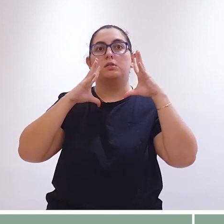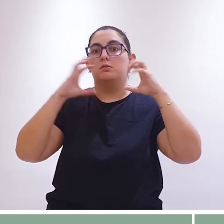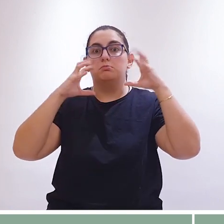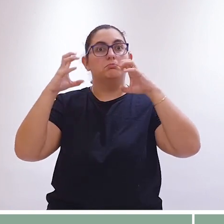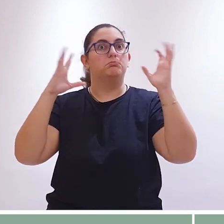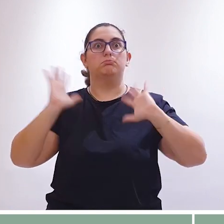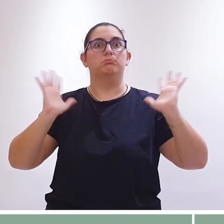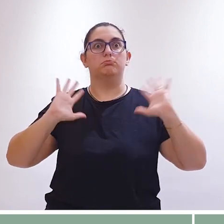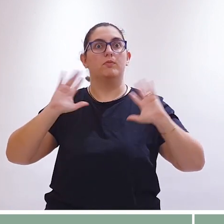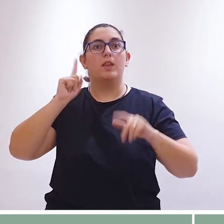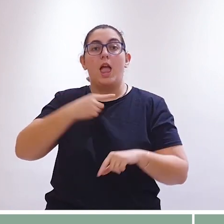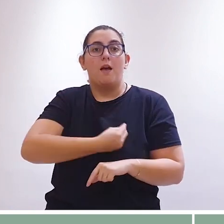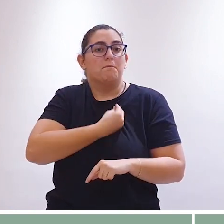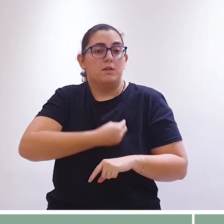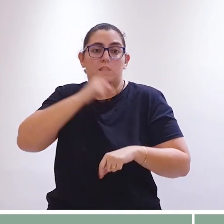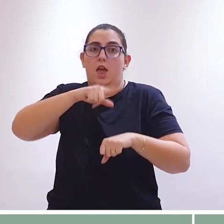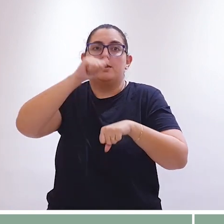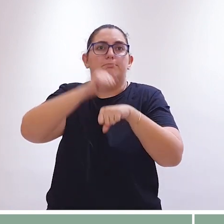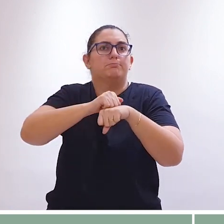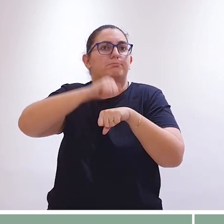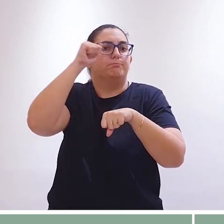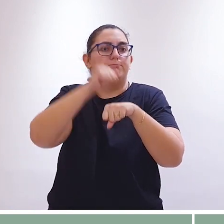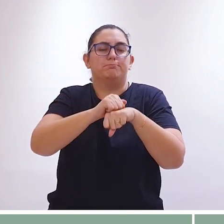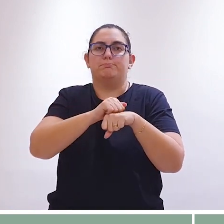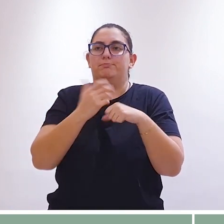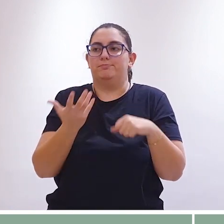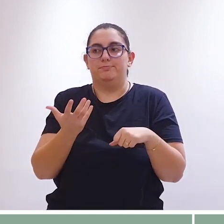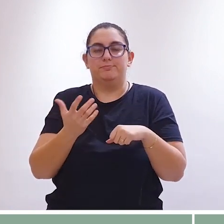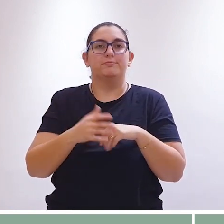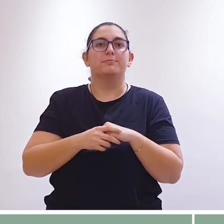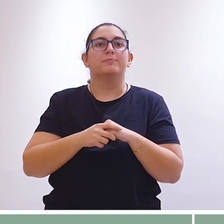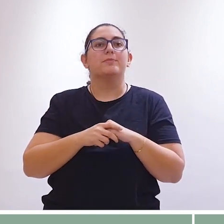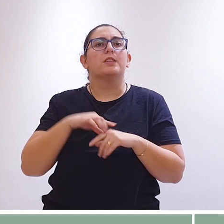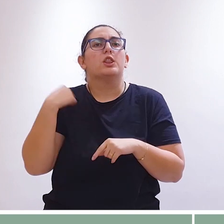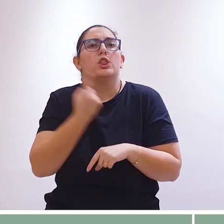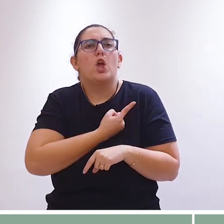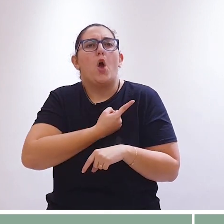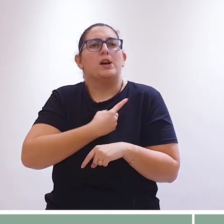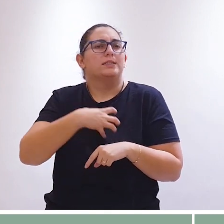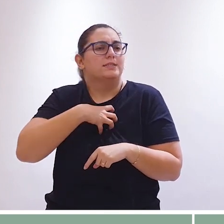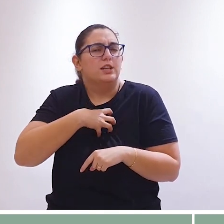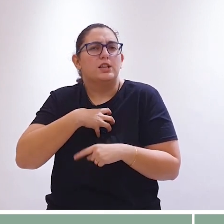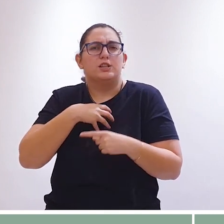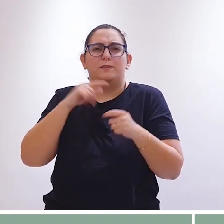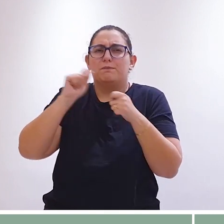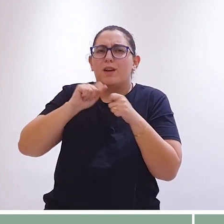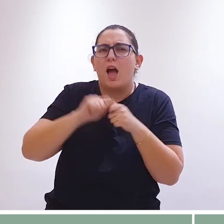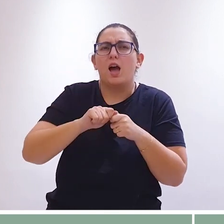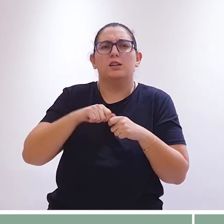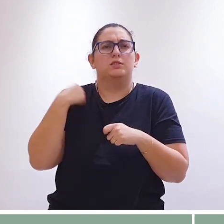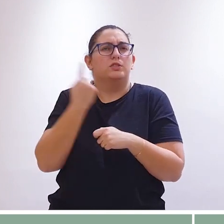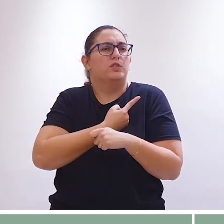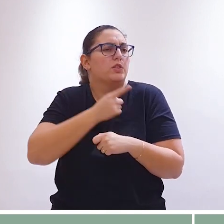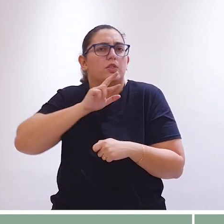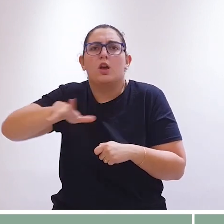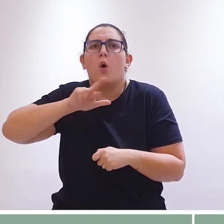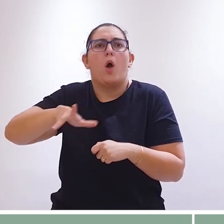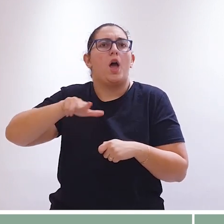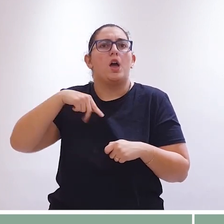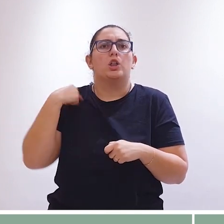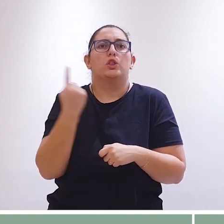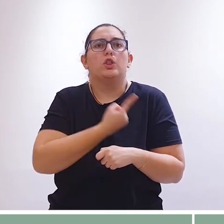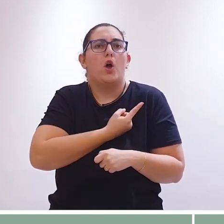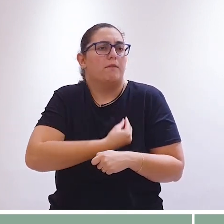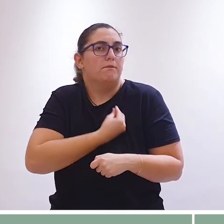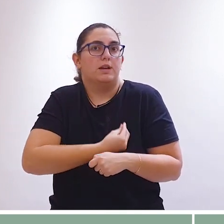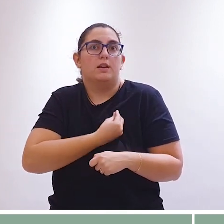existe em abstrato, mas em concreto. Nos nossos gestos, nas nossas decisões. Essa vida que não é